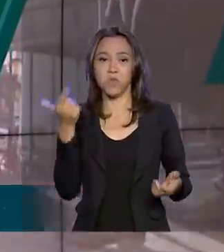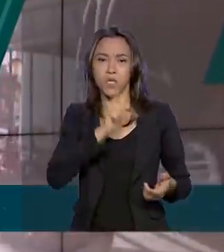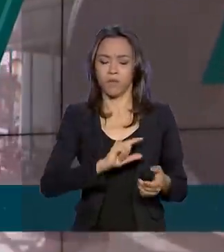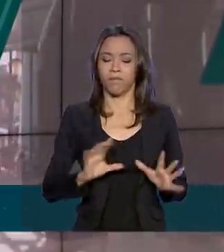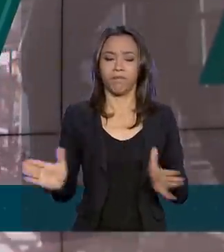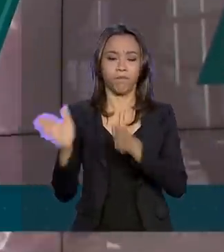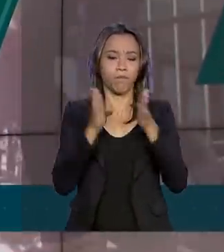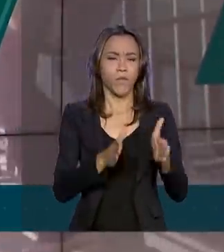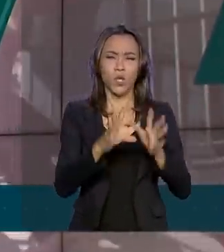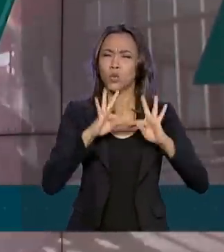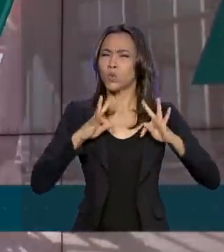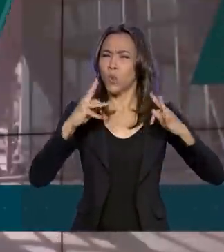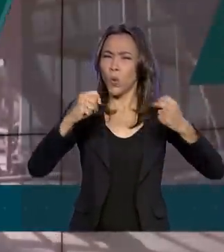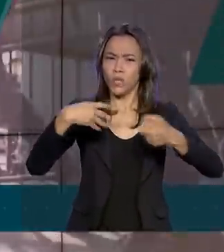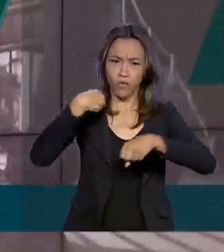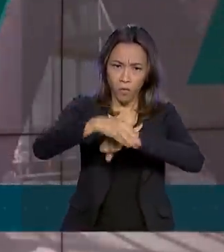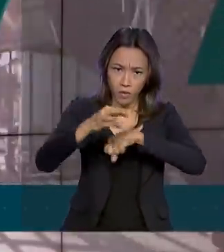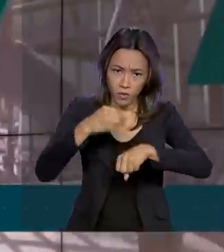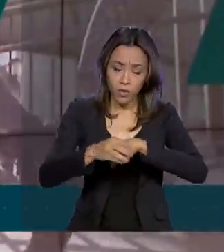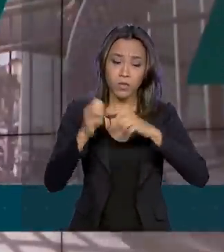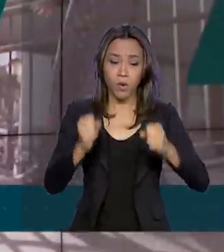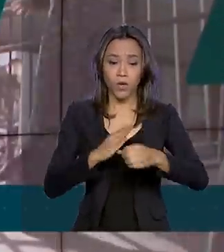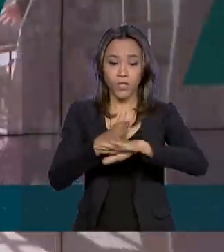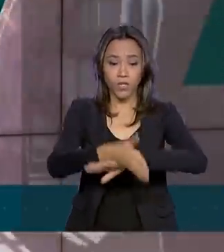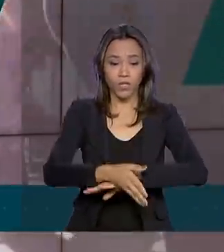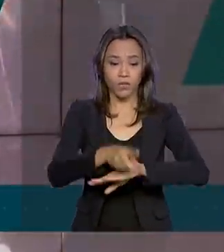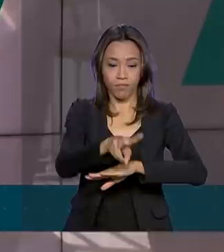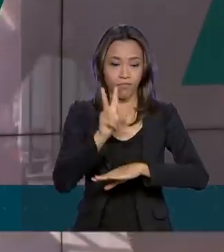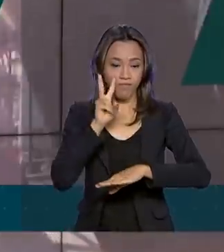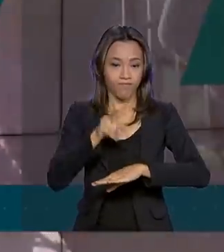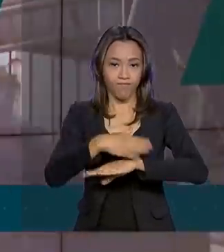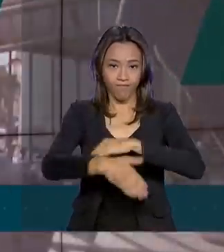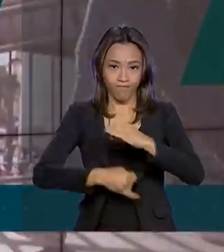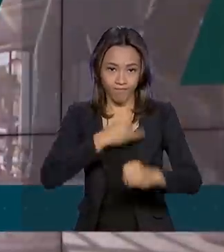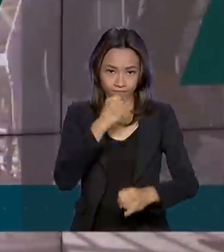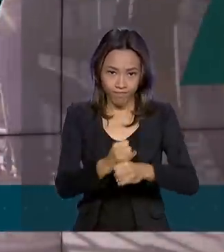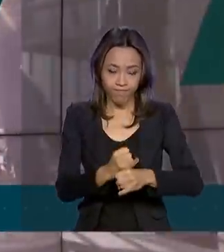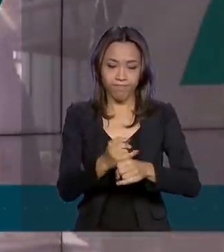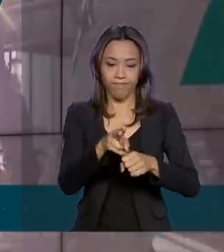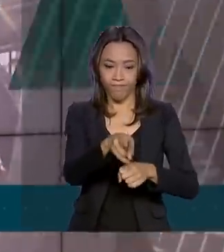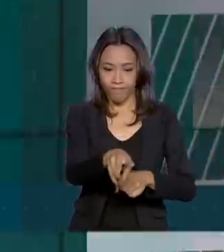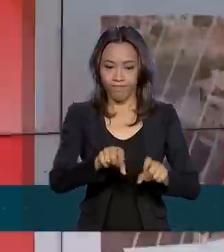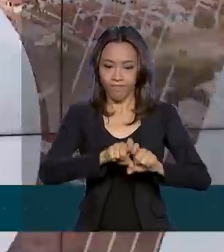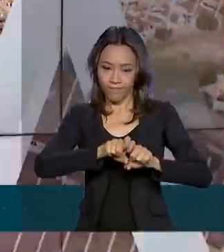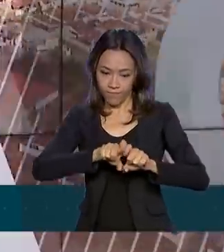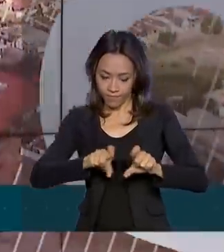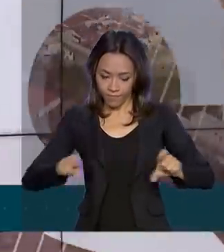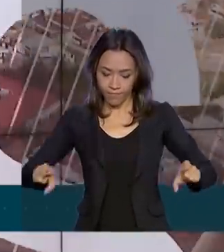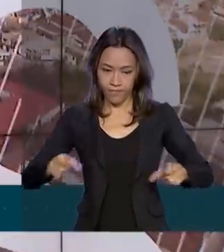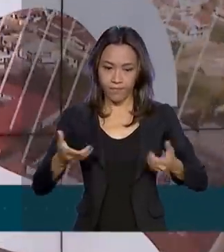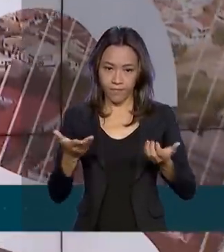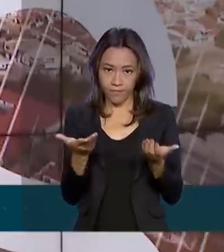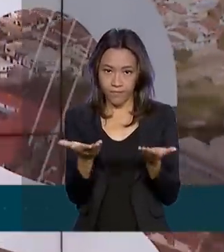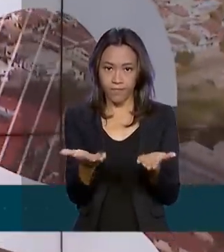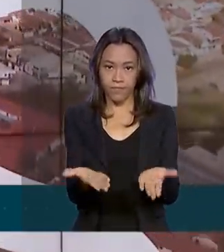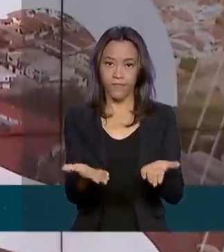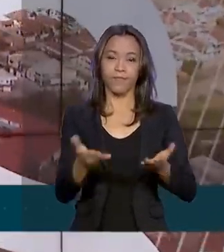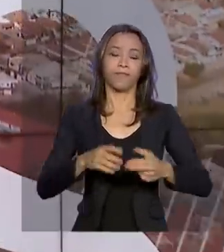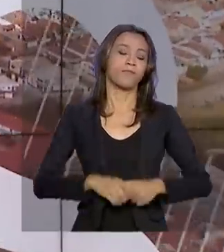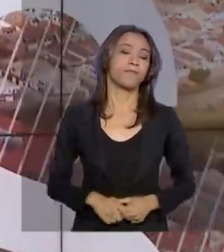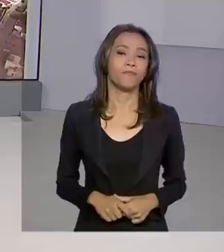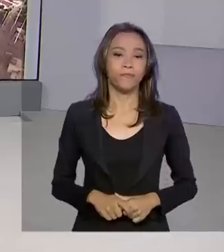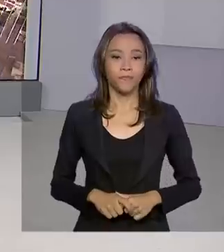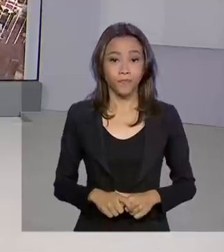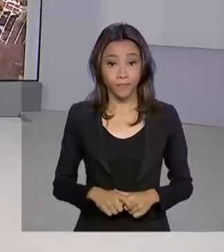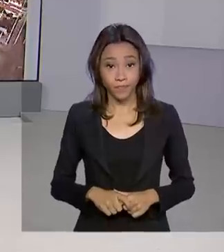informações estão na plataforma Regularize, que fica no site pgfn.fazenda.gov.br.